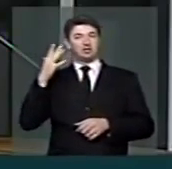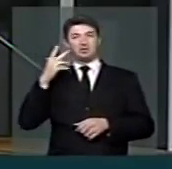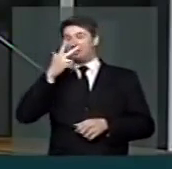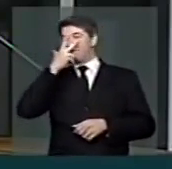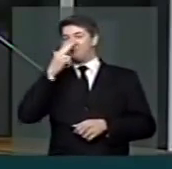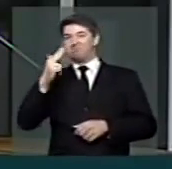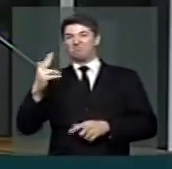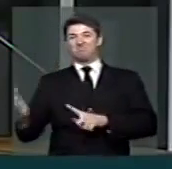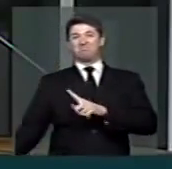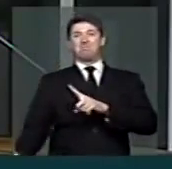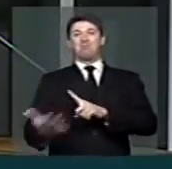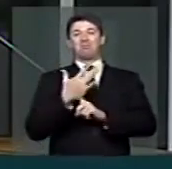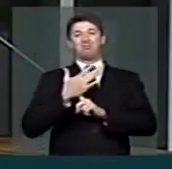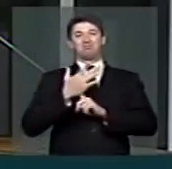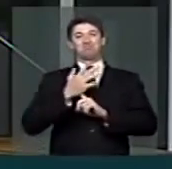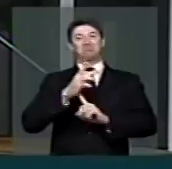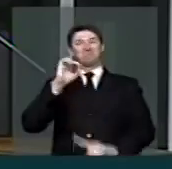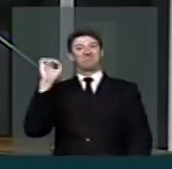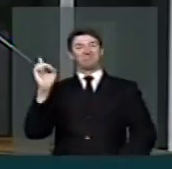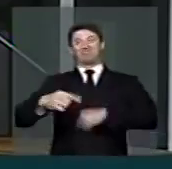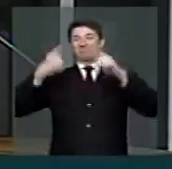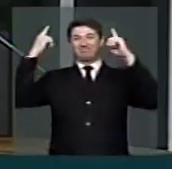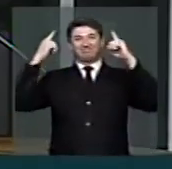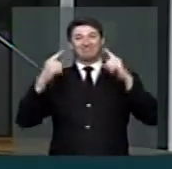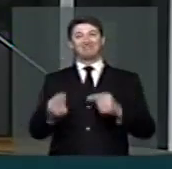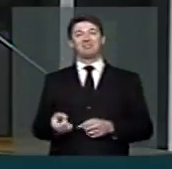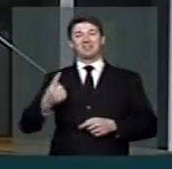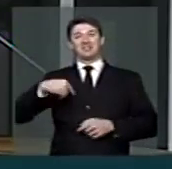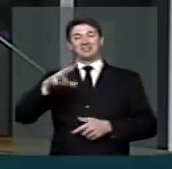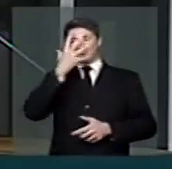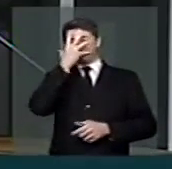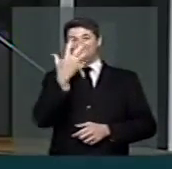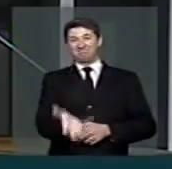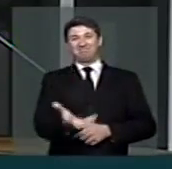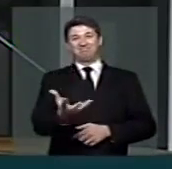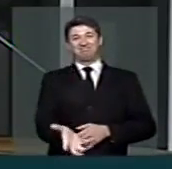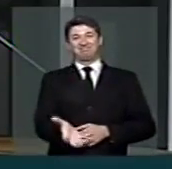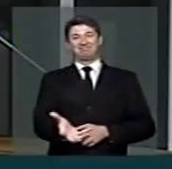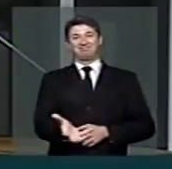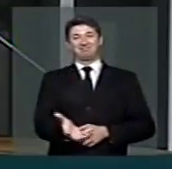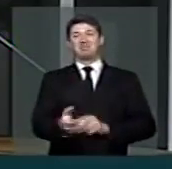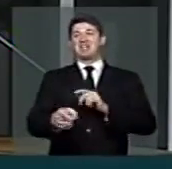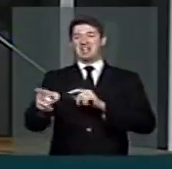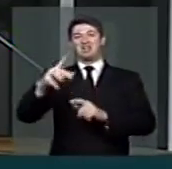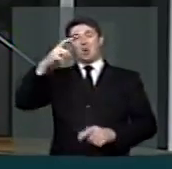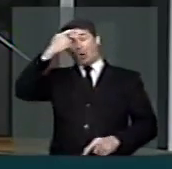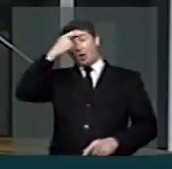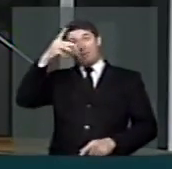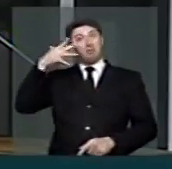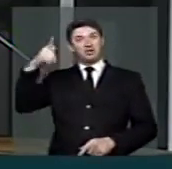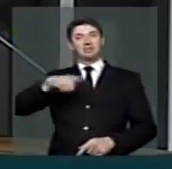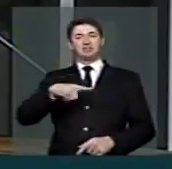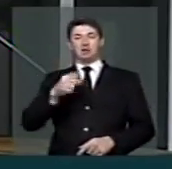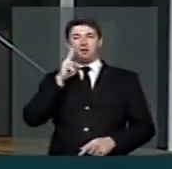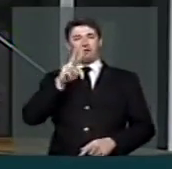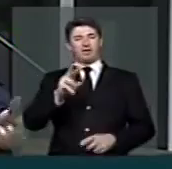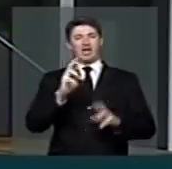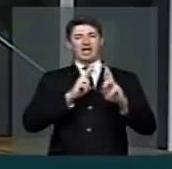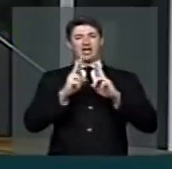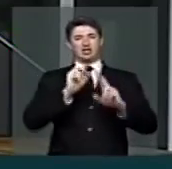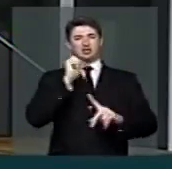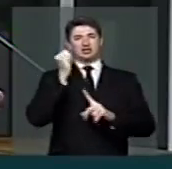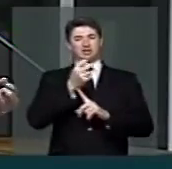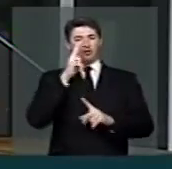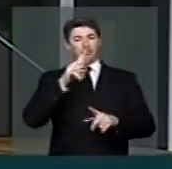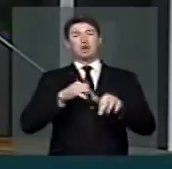demonstração de organização e de conhecimento, de politização. Eu, nas redes sociais, esses